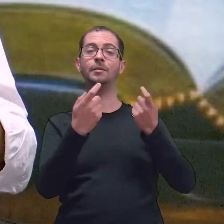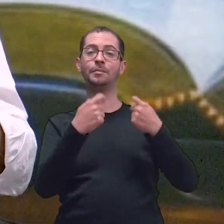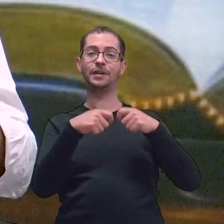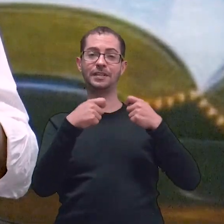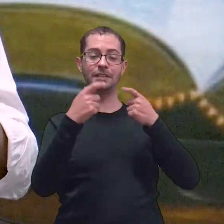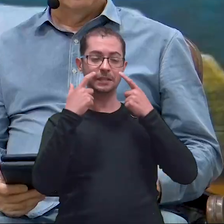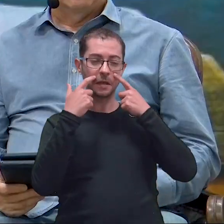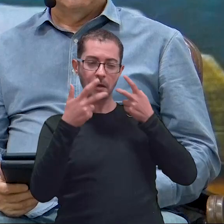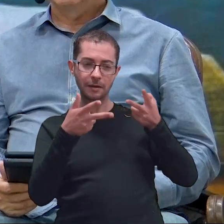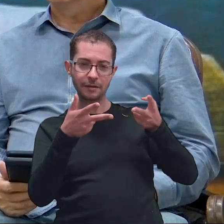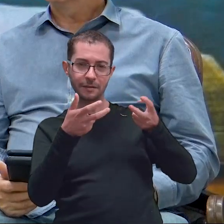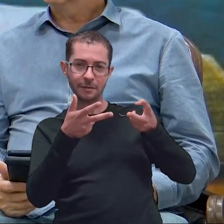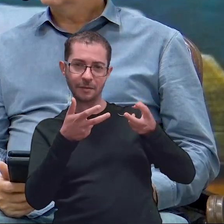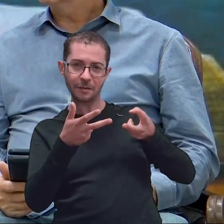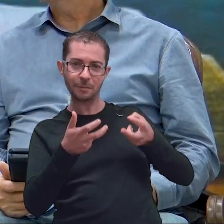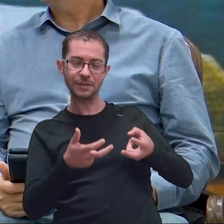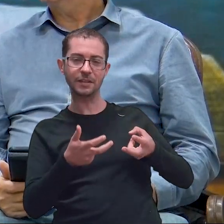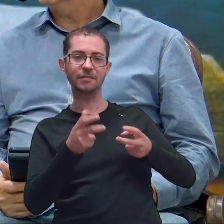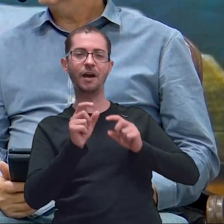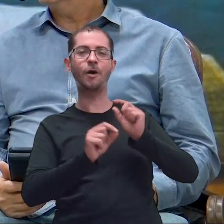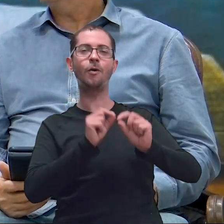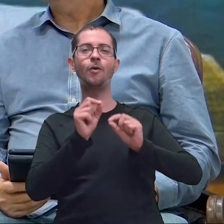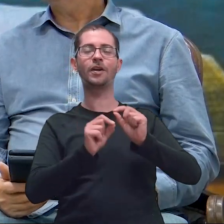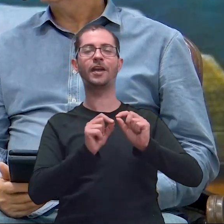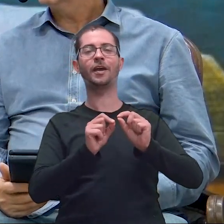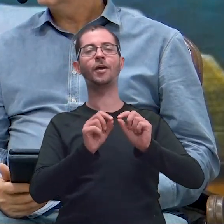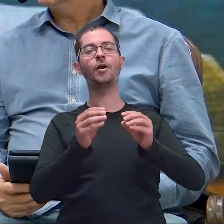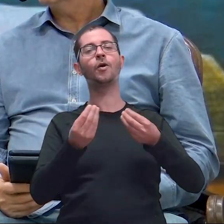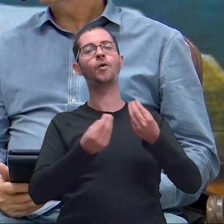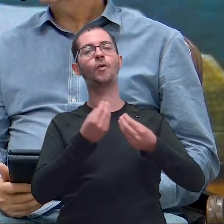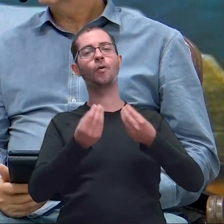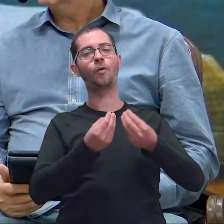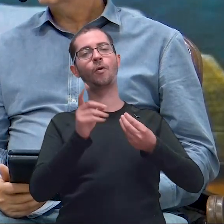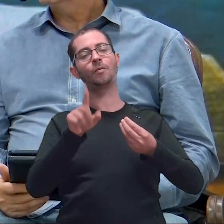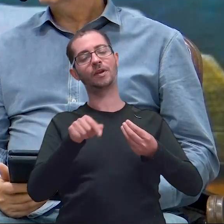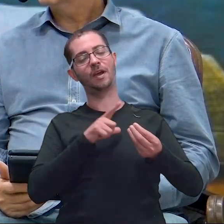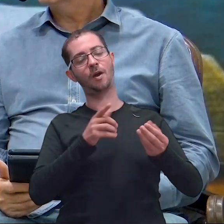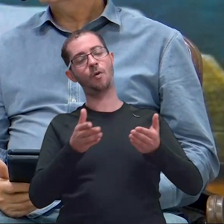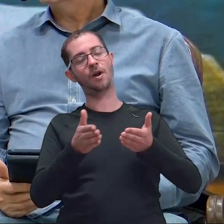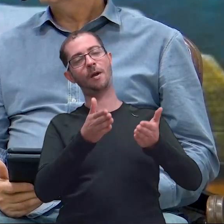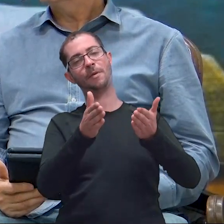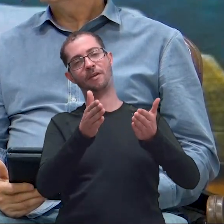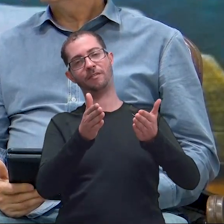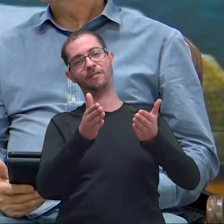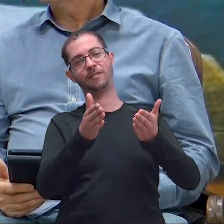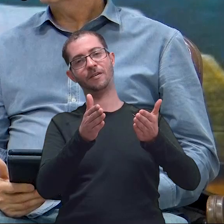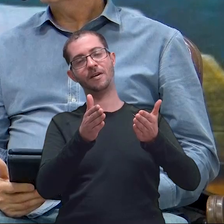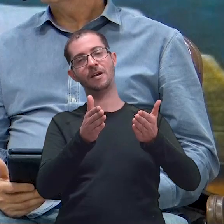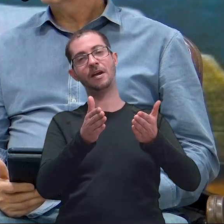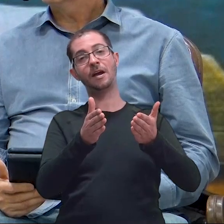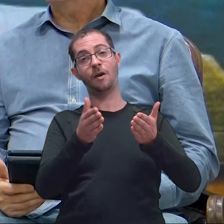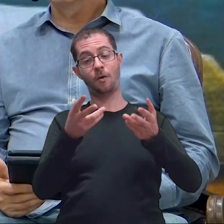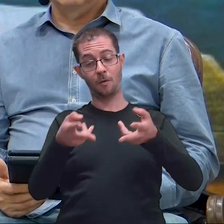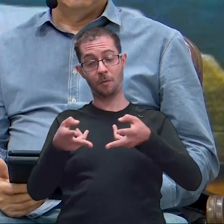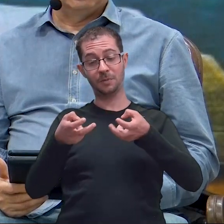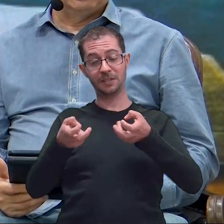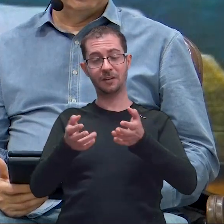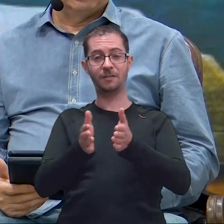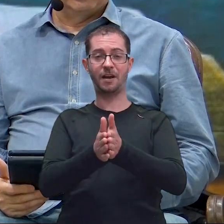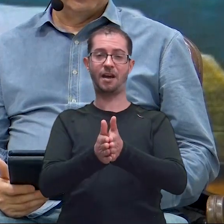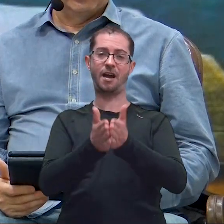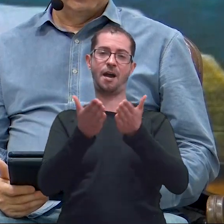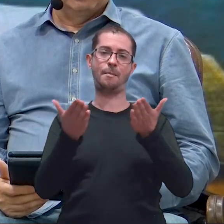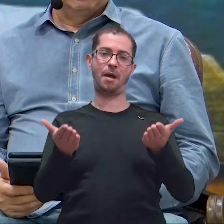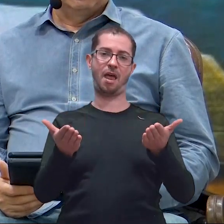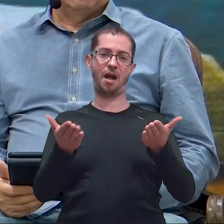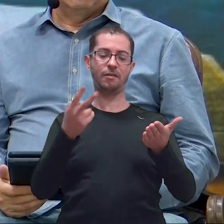observando o... Observando o quê? O caminho do Senhor, as palavras do Senhor, segundo a tua palavra. Então,